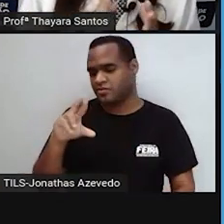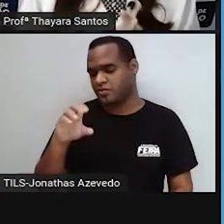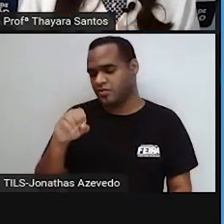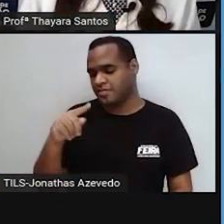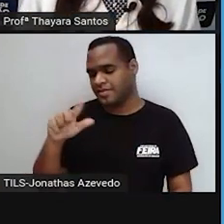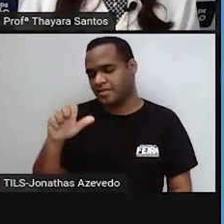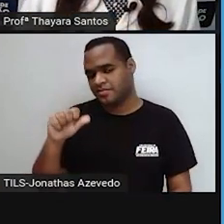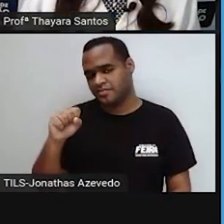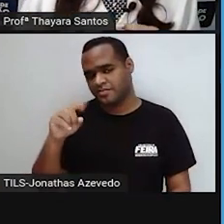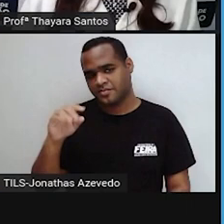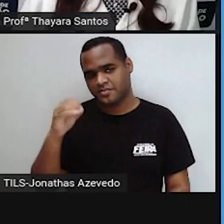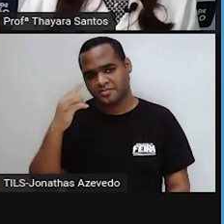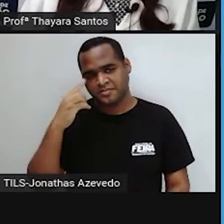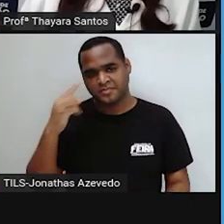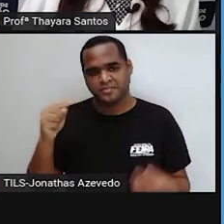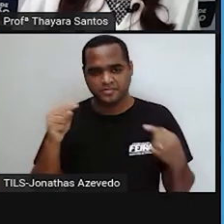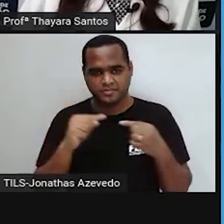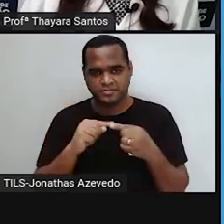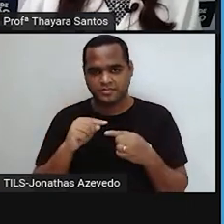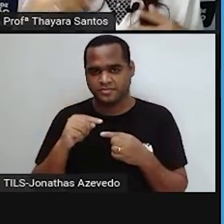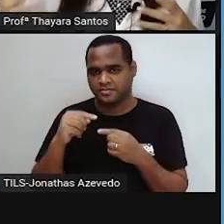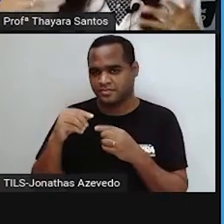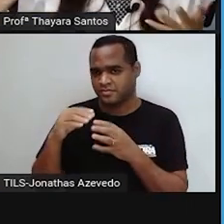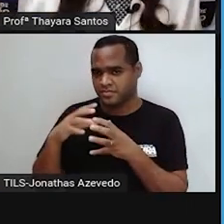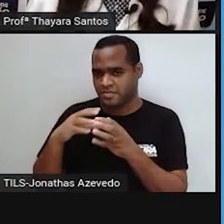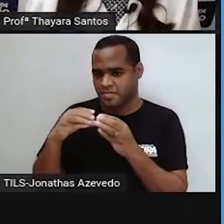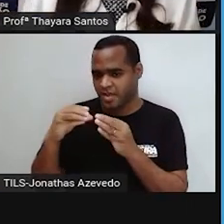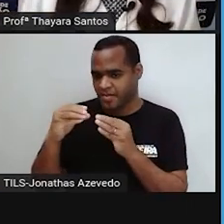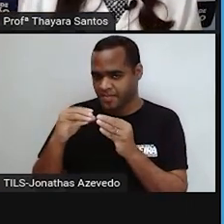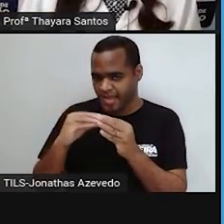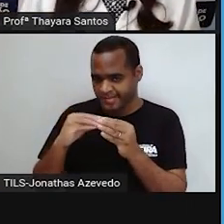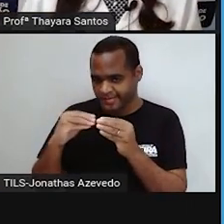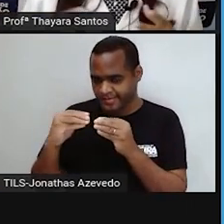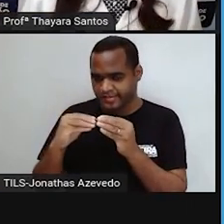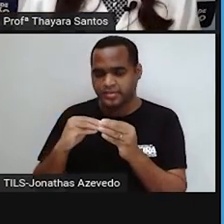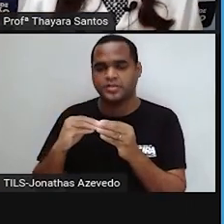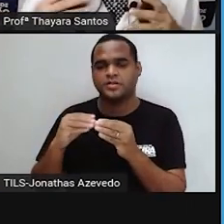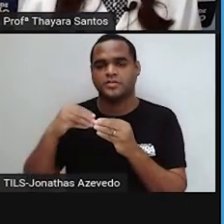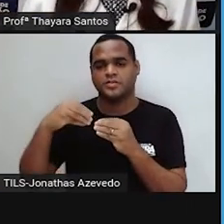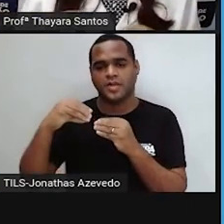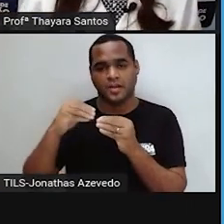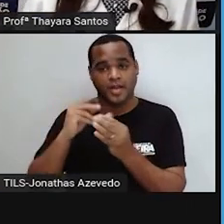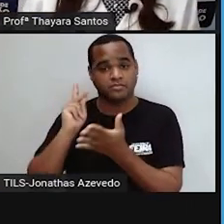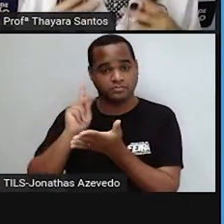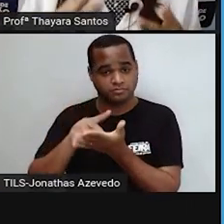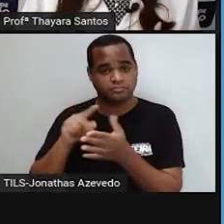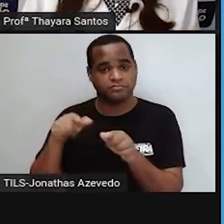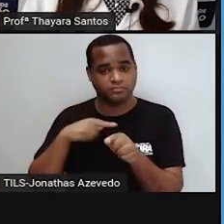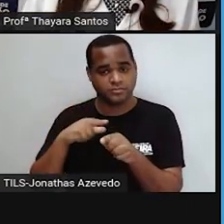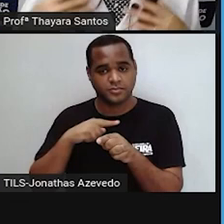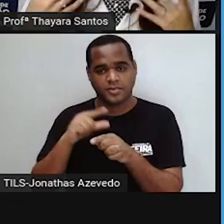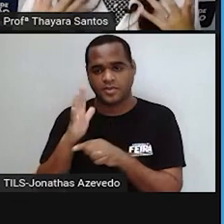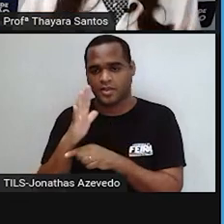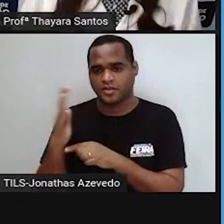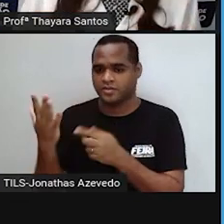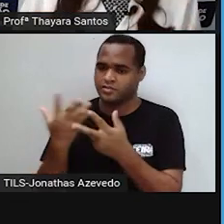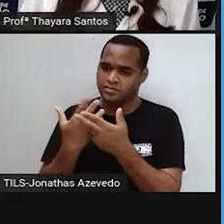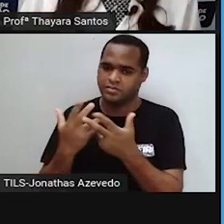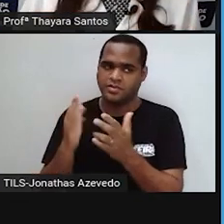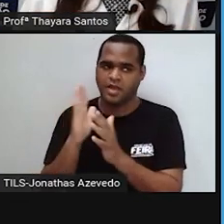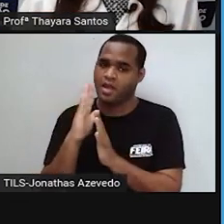O cloroplasto é um tipo de plástico, de plastídeo. Ele está presente somente nas células eucarióticas